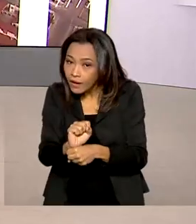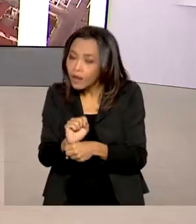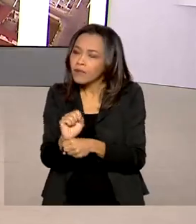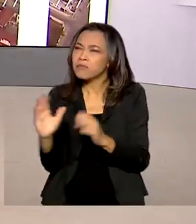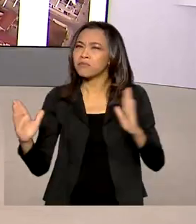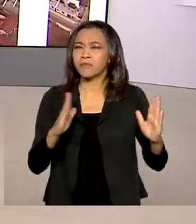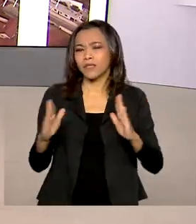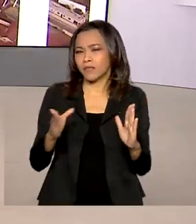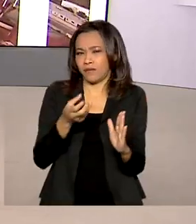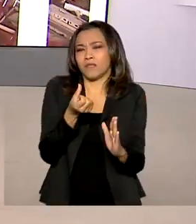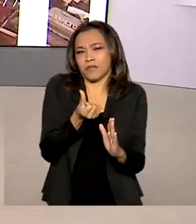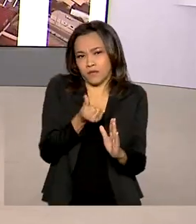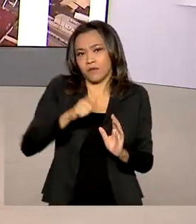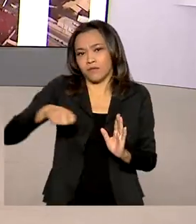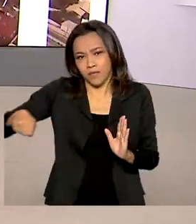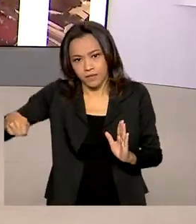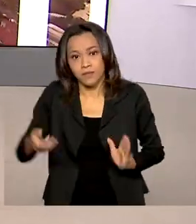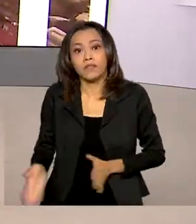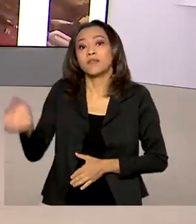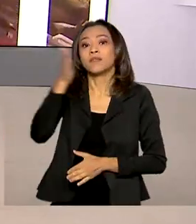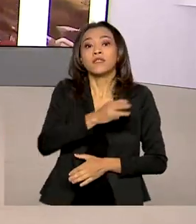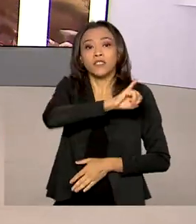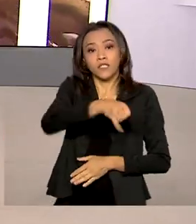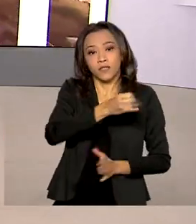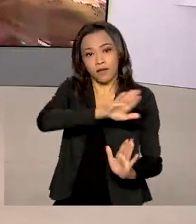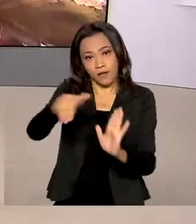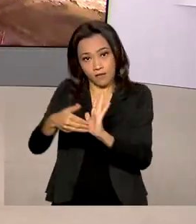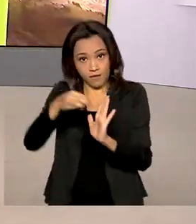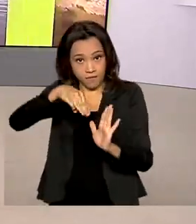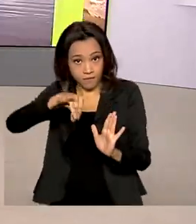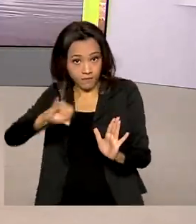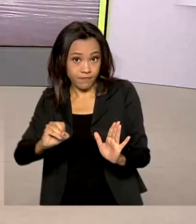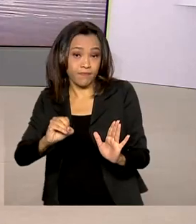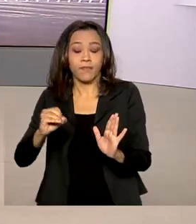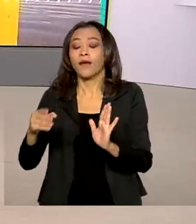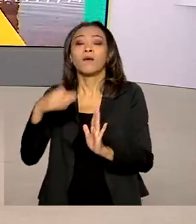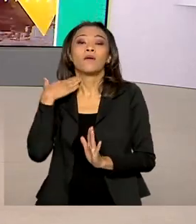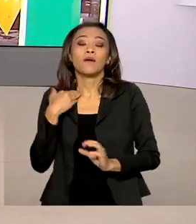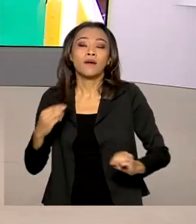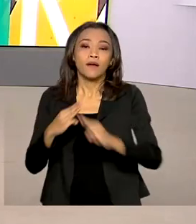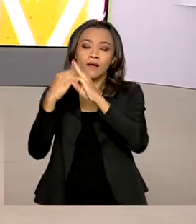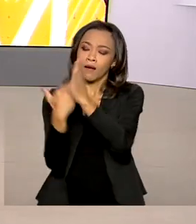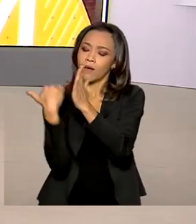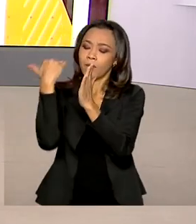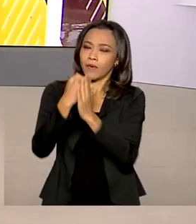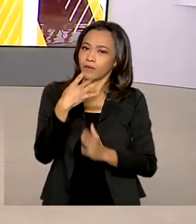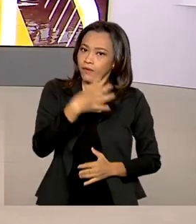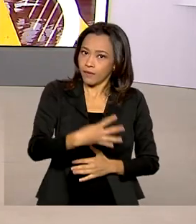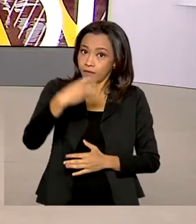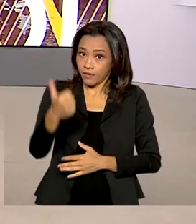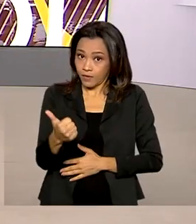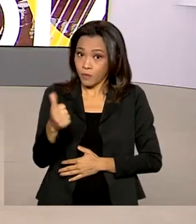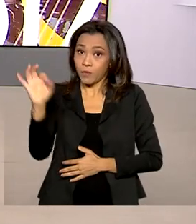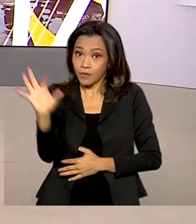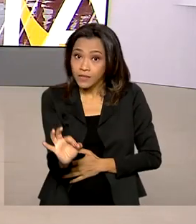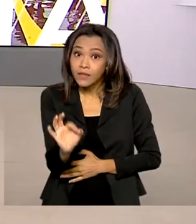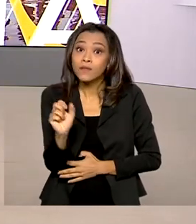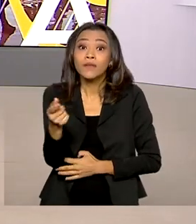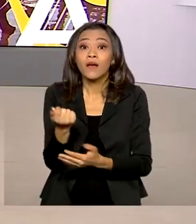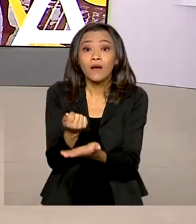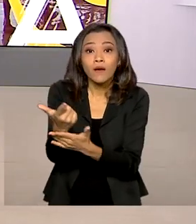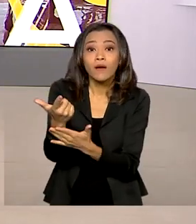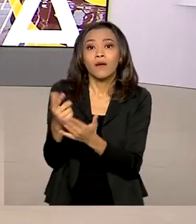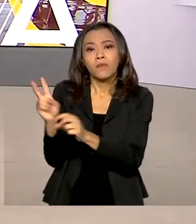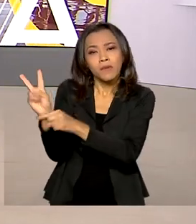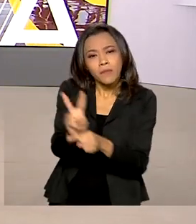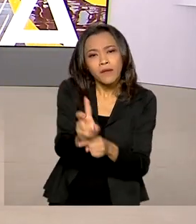até seis meses. De janeiro a maio deste ano, a Caixa teve aumento de 41% nos financiamentos de imóveis. Foram